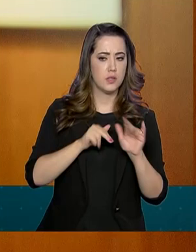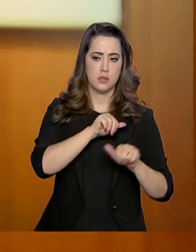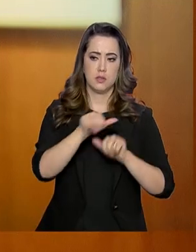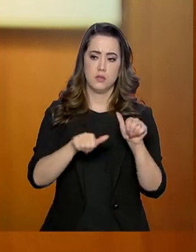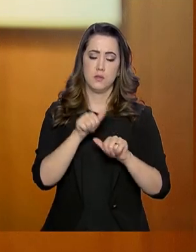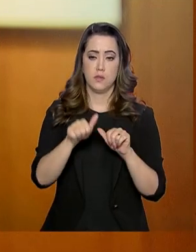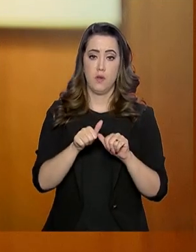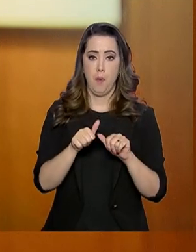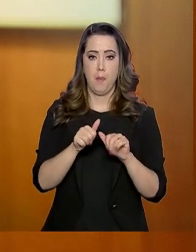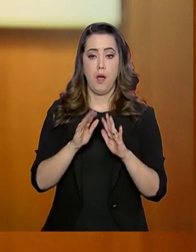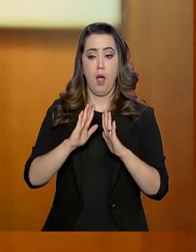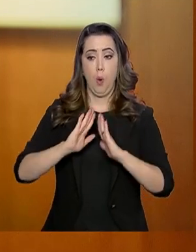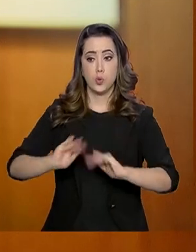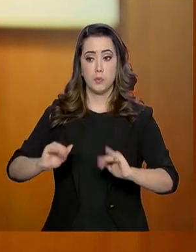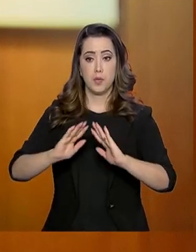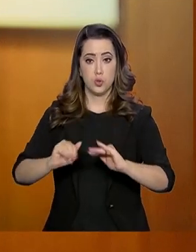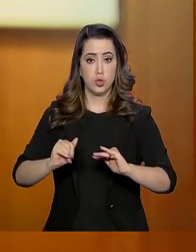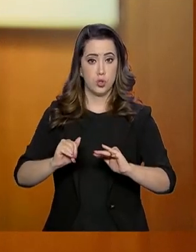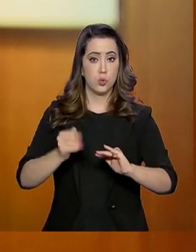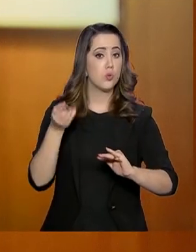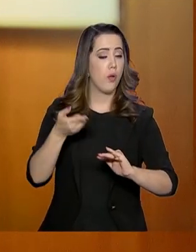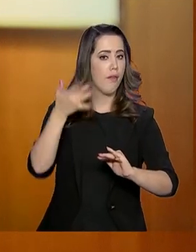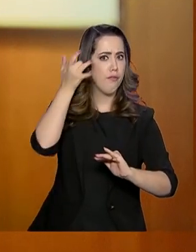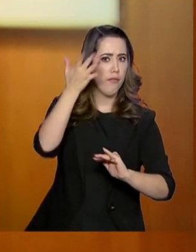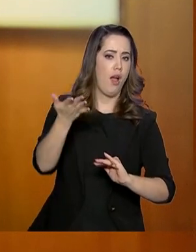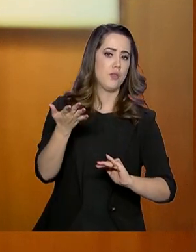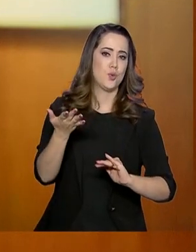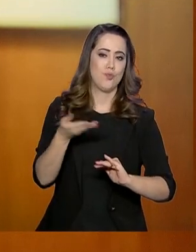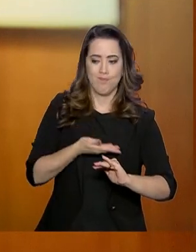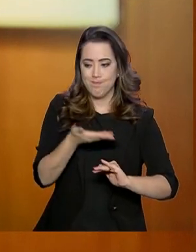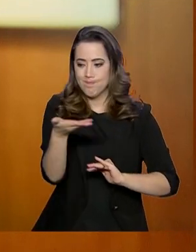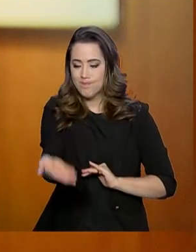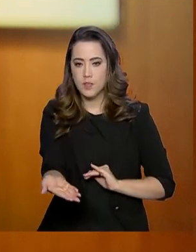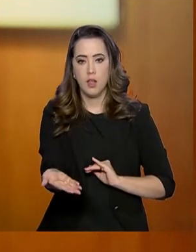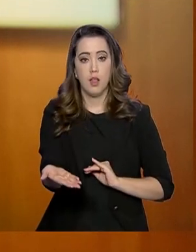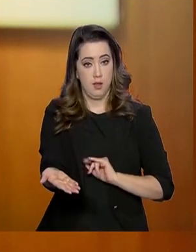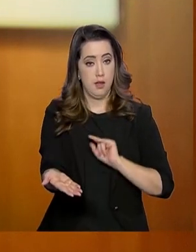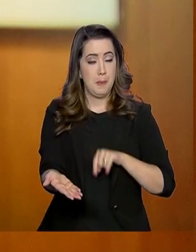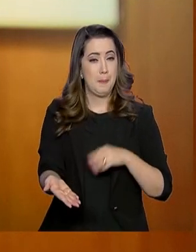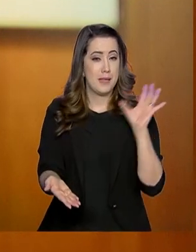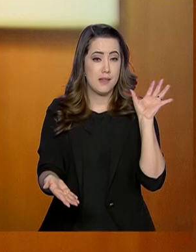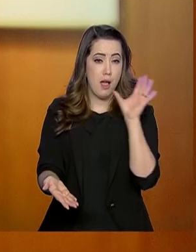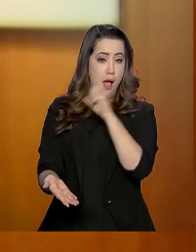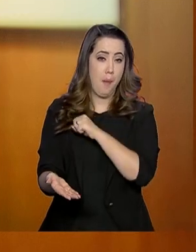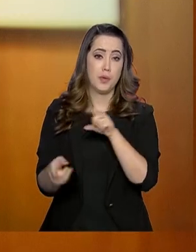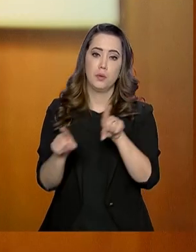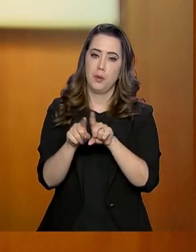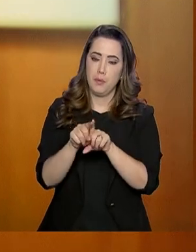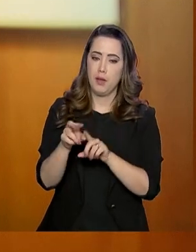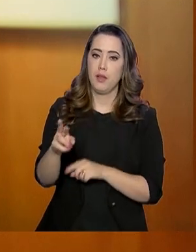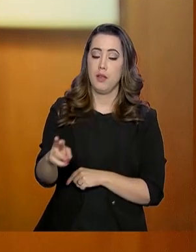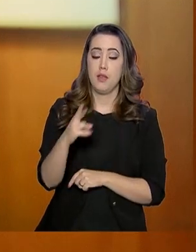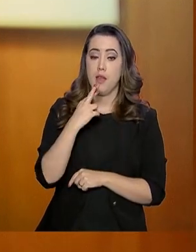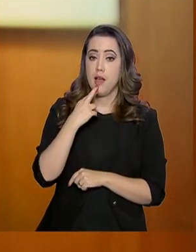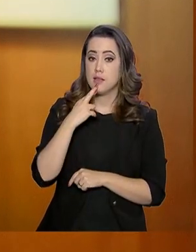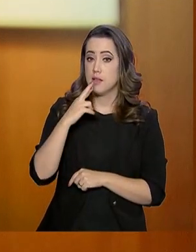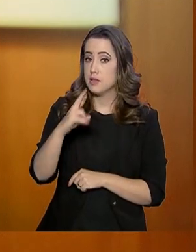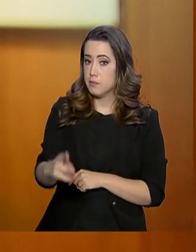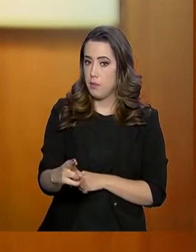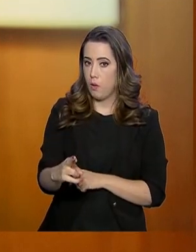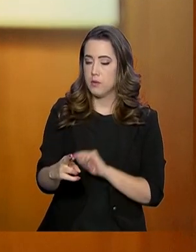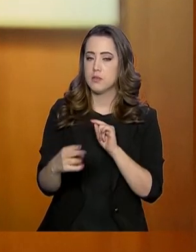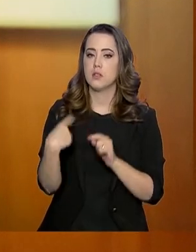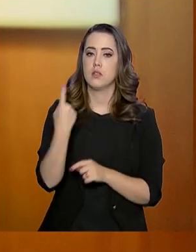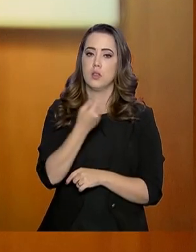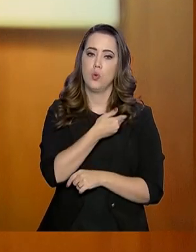demandas mais fácil, mais ágil e agilizar também as respostas que o Estado precisa dar